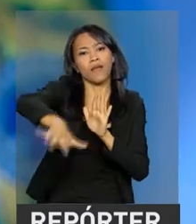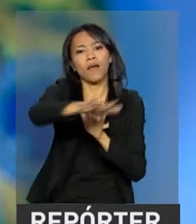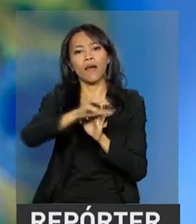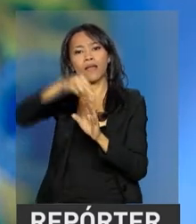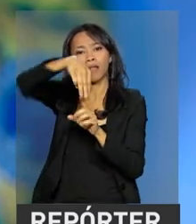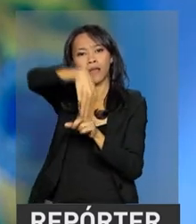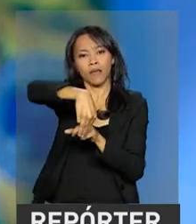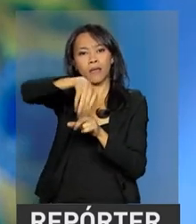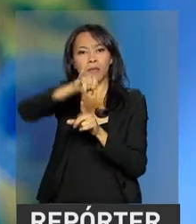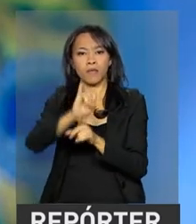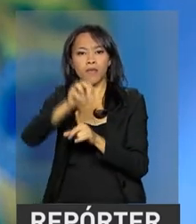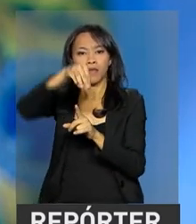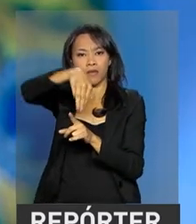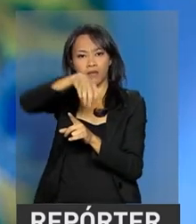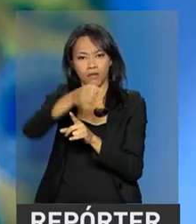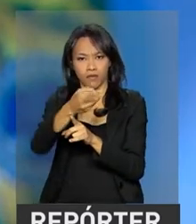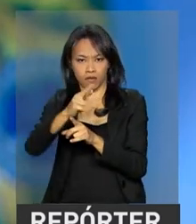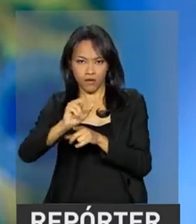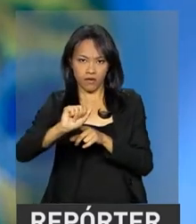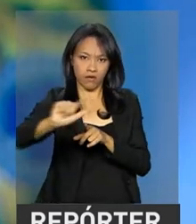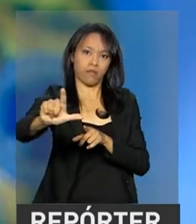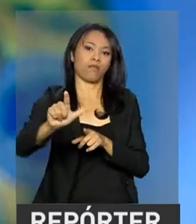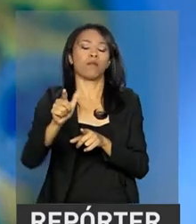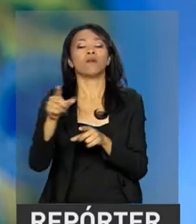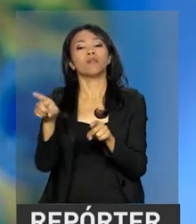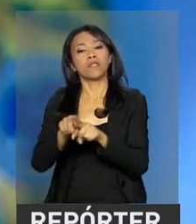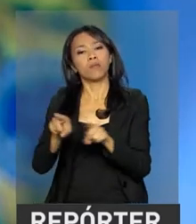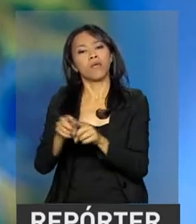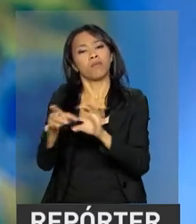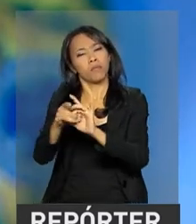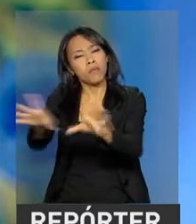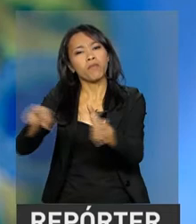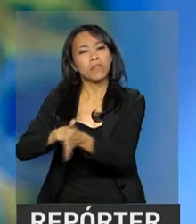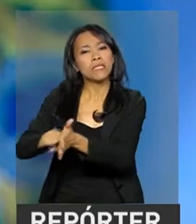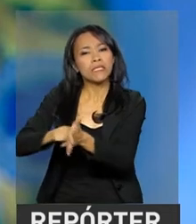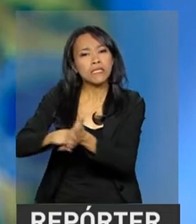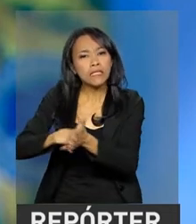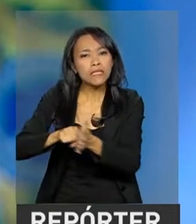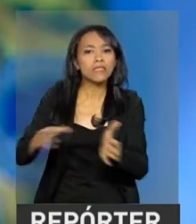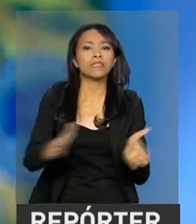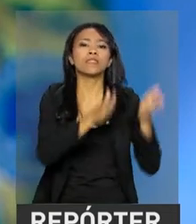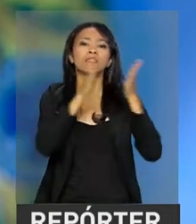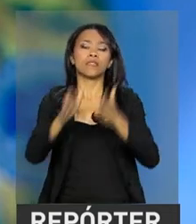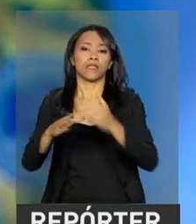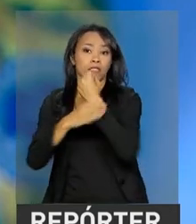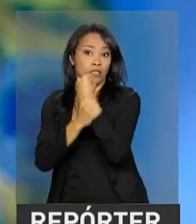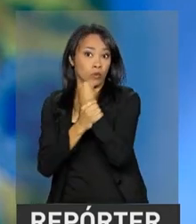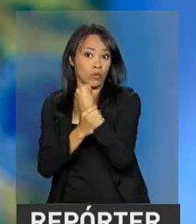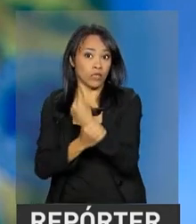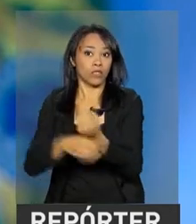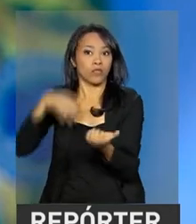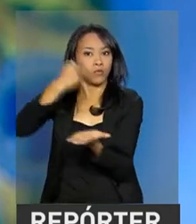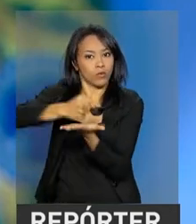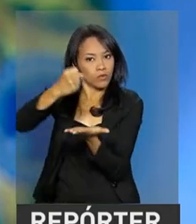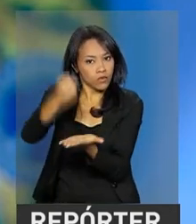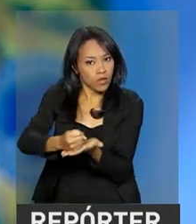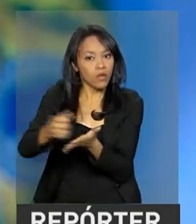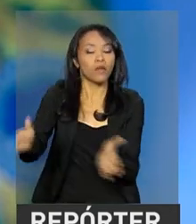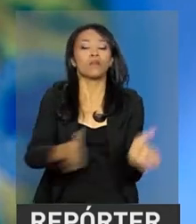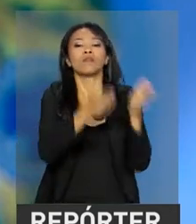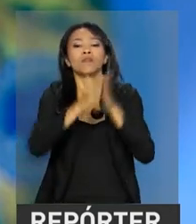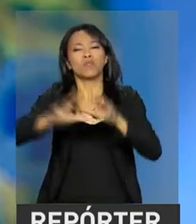Eliminamos entraves, facultamos atividades de pesquisa, fortalecemos a segurança jurídica. Simplificamos